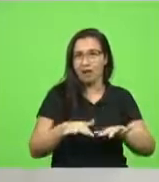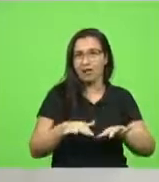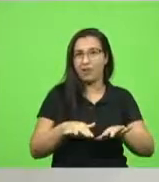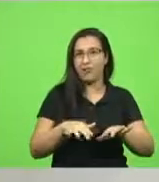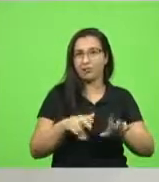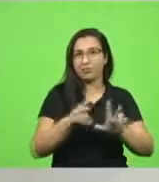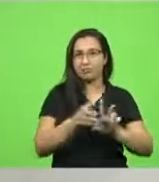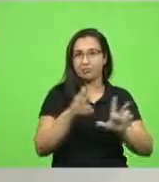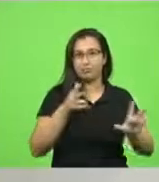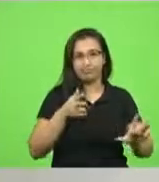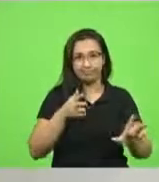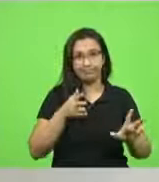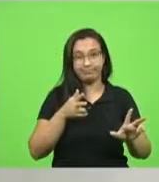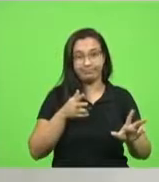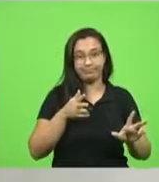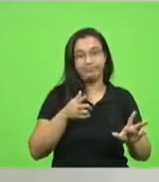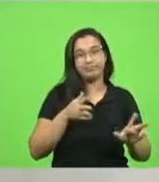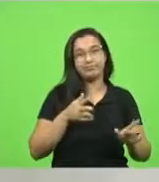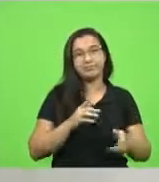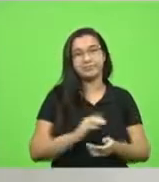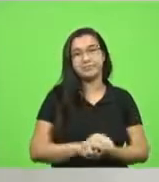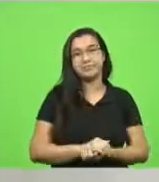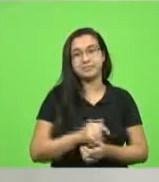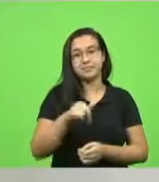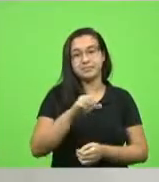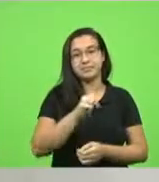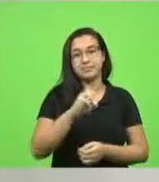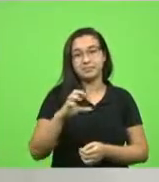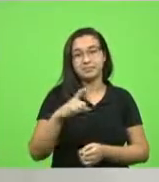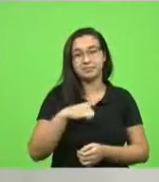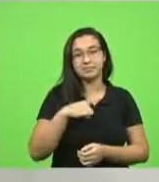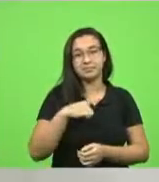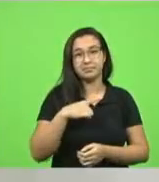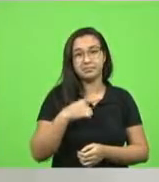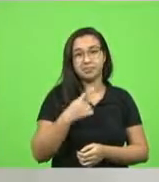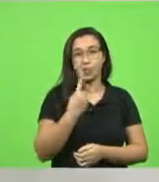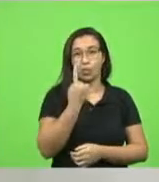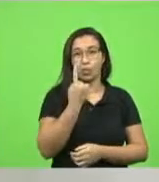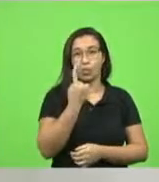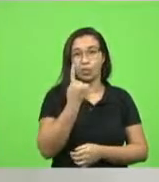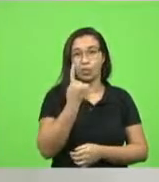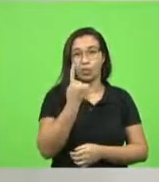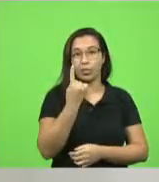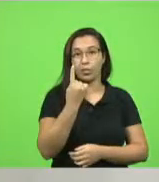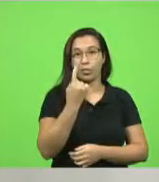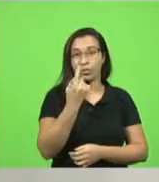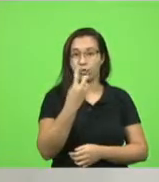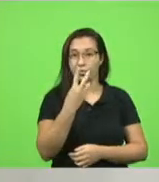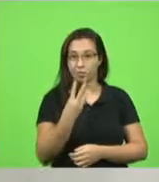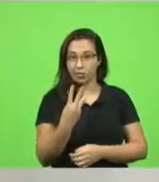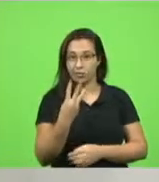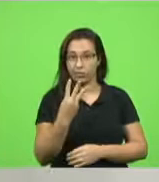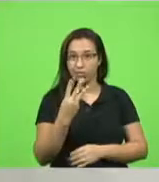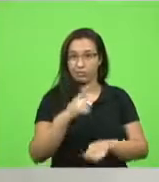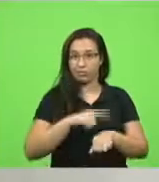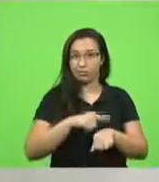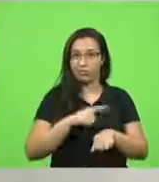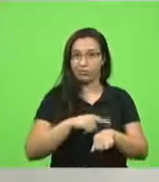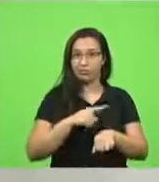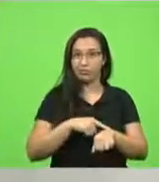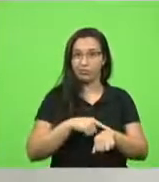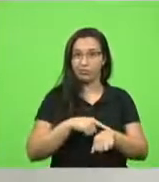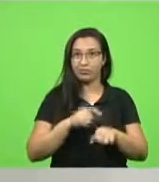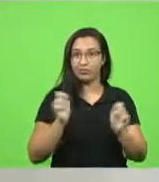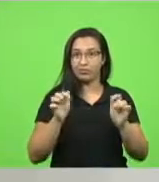tratar disso. Em Santa Catarina, nós tivemos, então, às 13 horas, a audiência que contou com essa representação que eu quero aqui